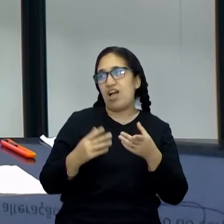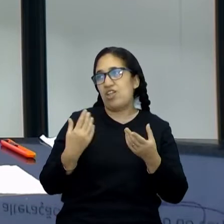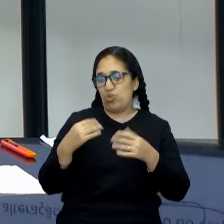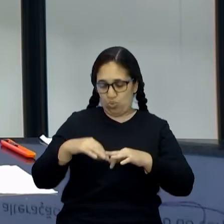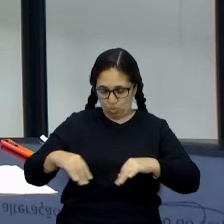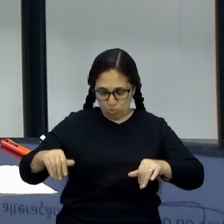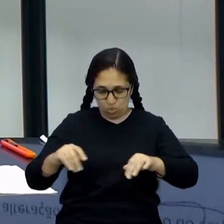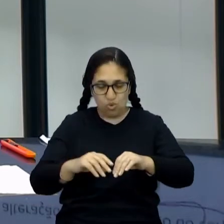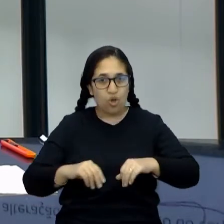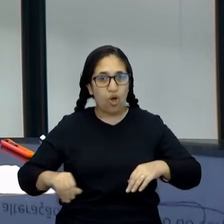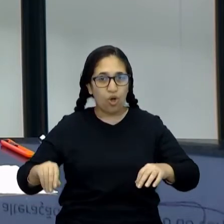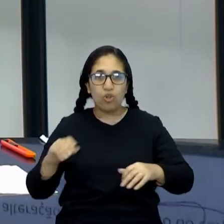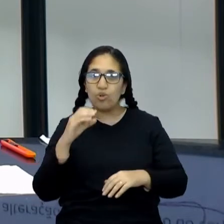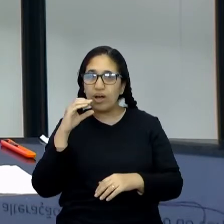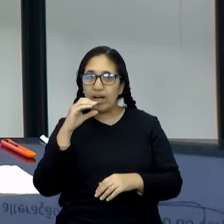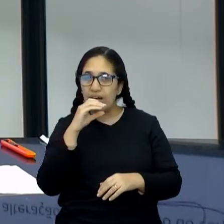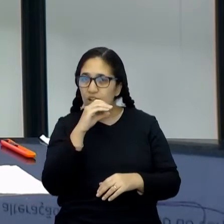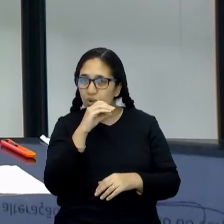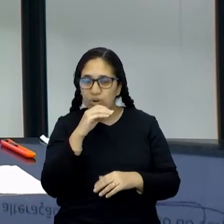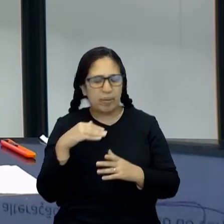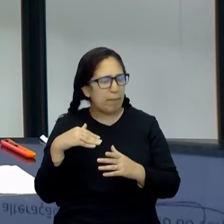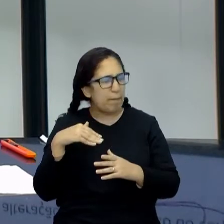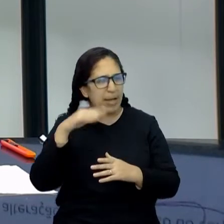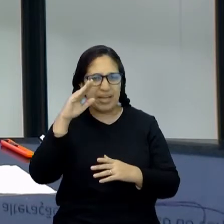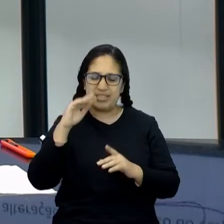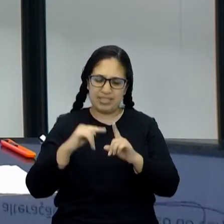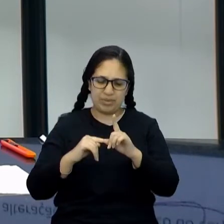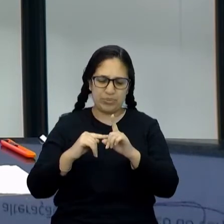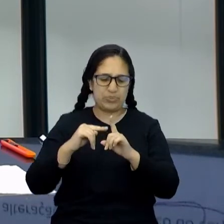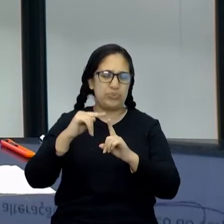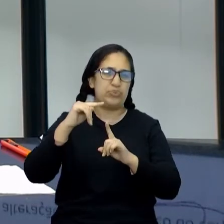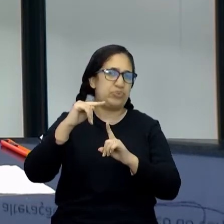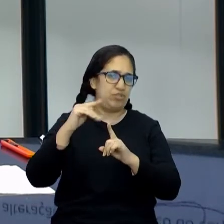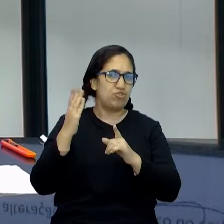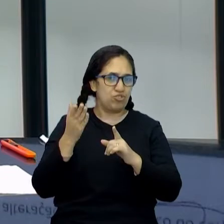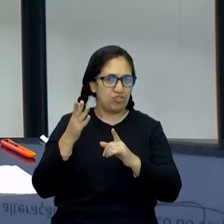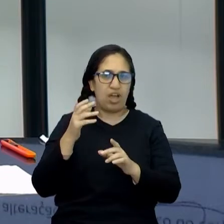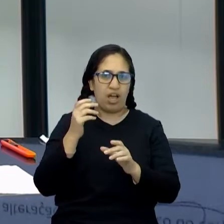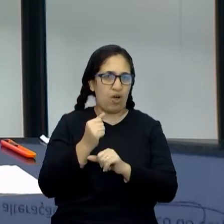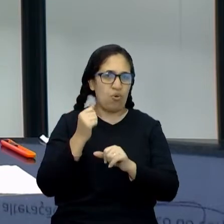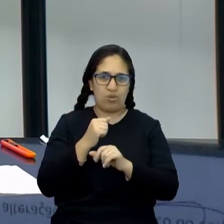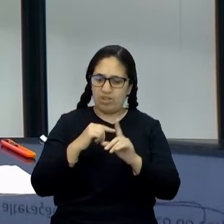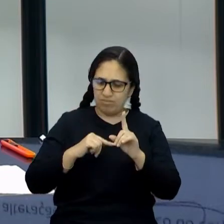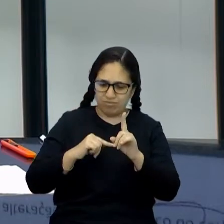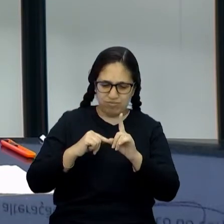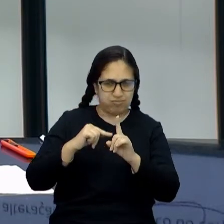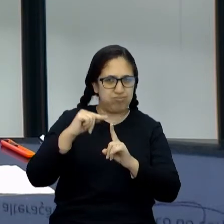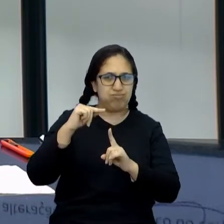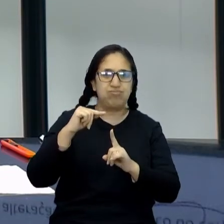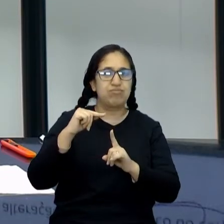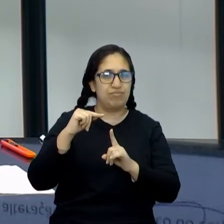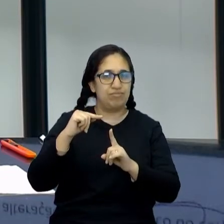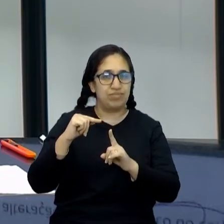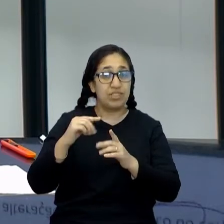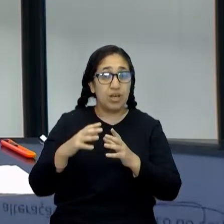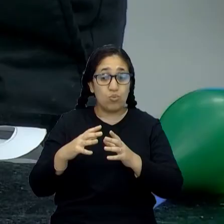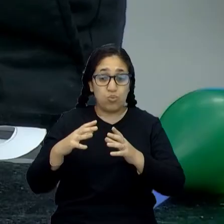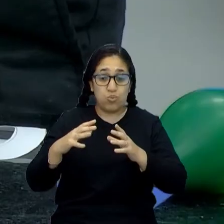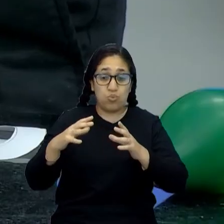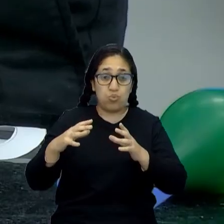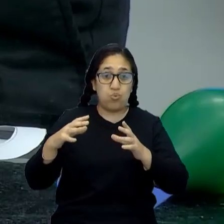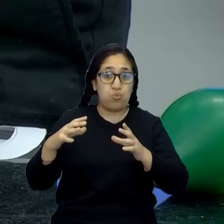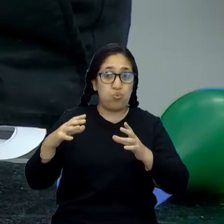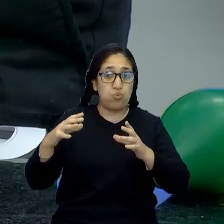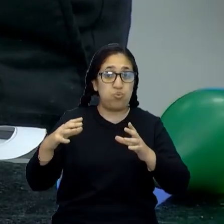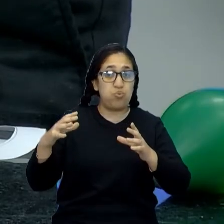solo, ele é muito maior. A gente fez esse cálculo, né? Aumenta muito a temperatura. Então, ele expande, não